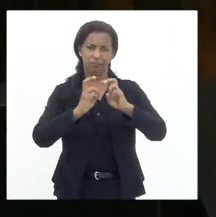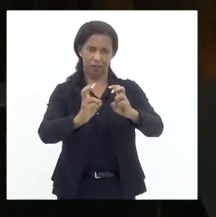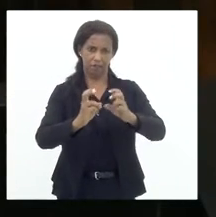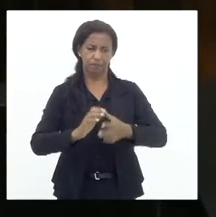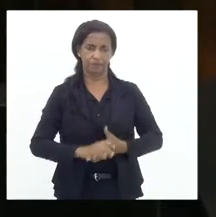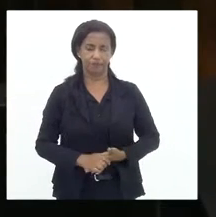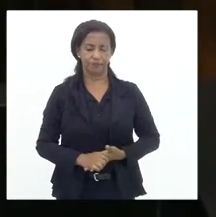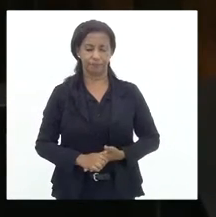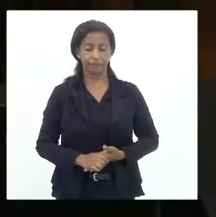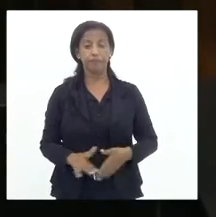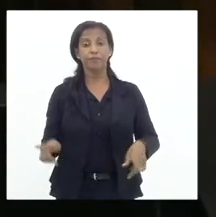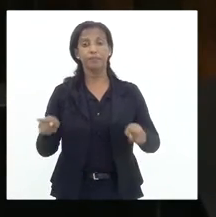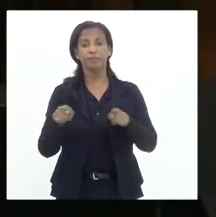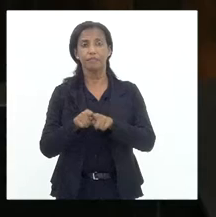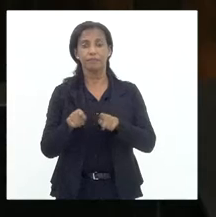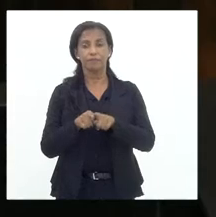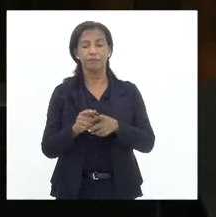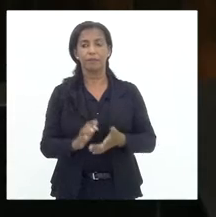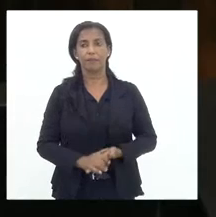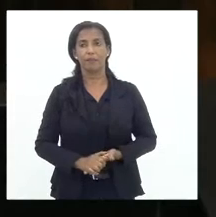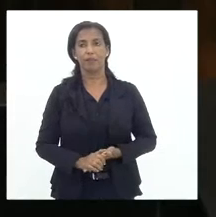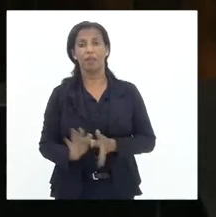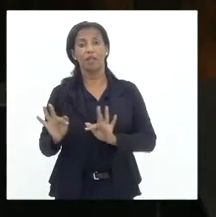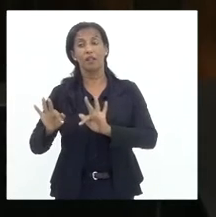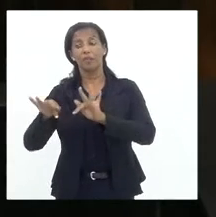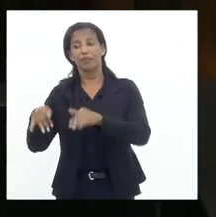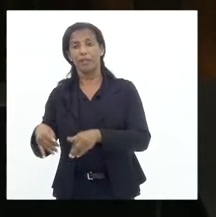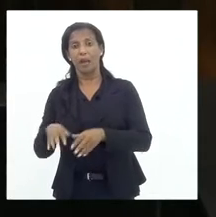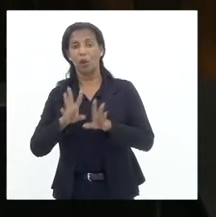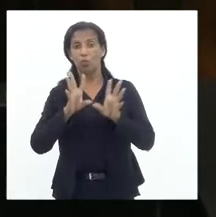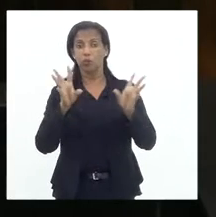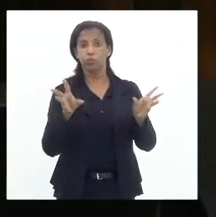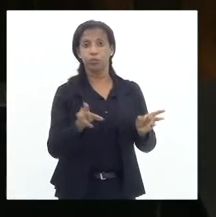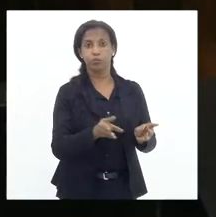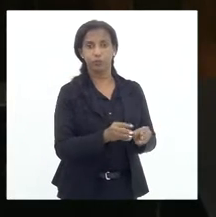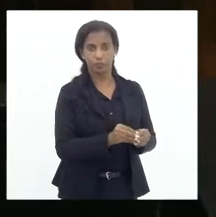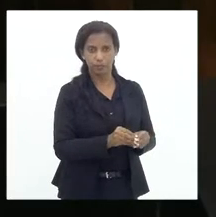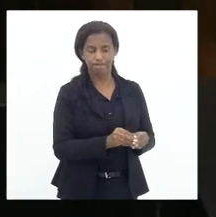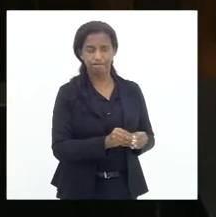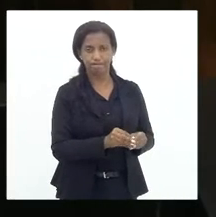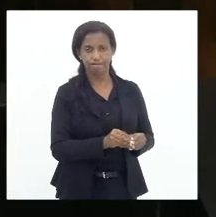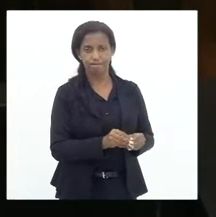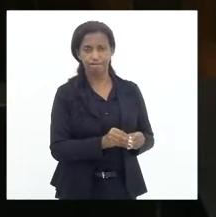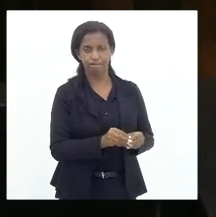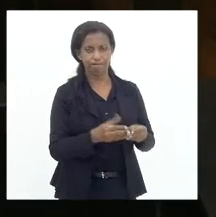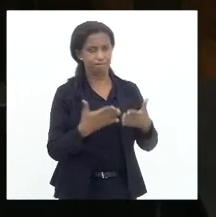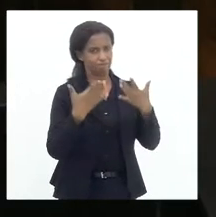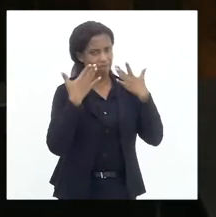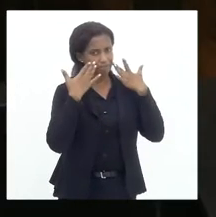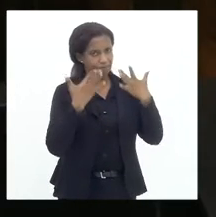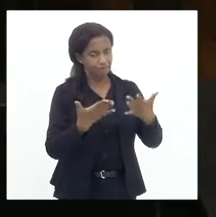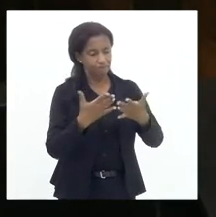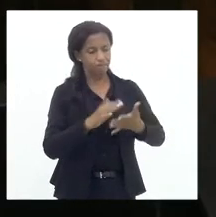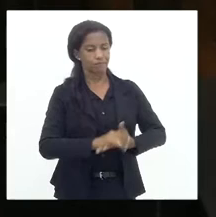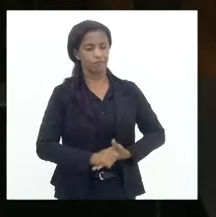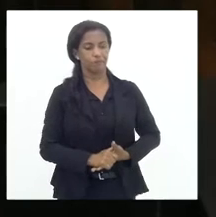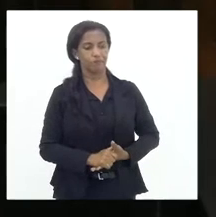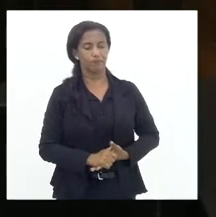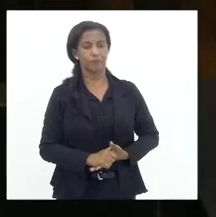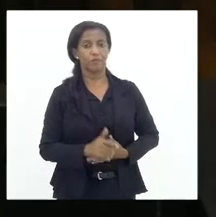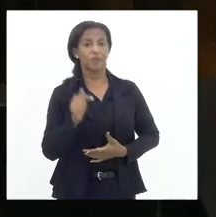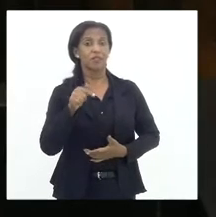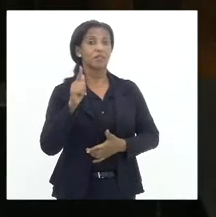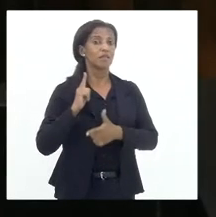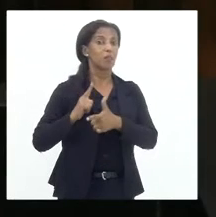Por final, chegou-se à conclusão, isso é público e notório, que esse